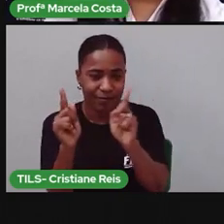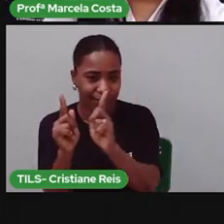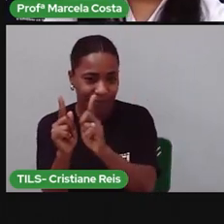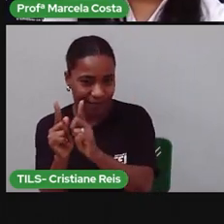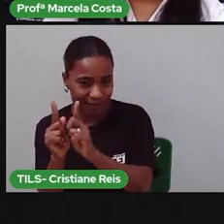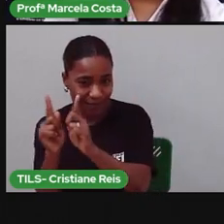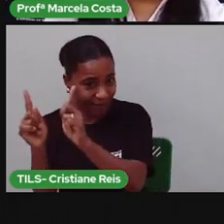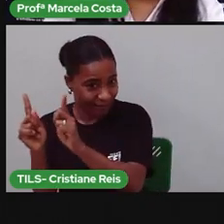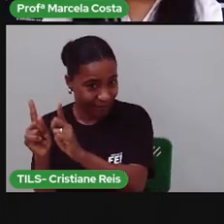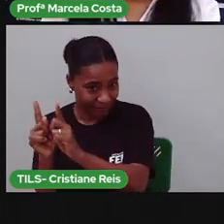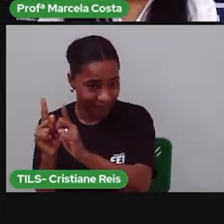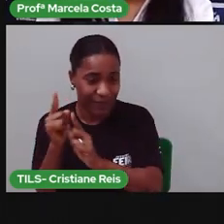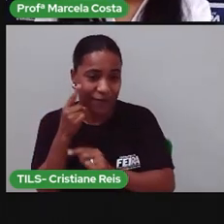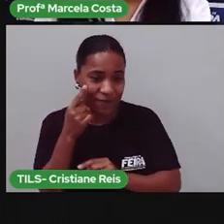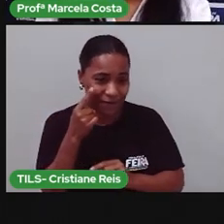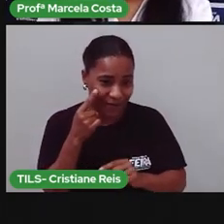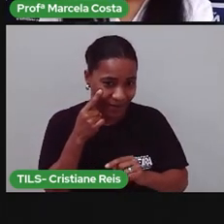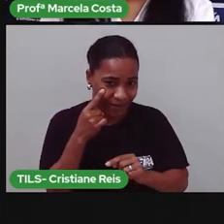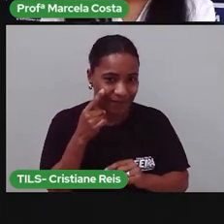outra, tá?